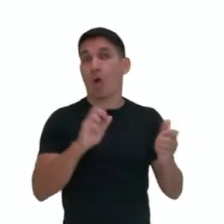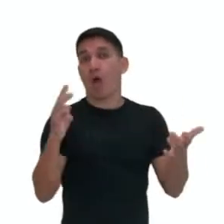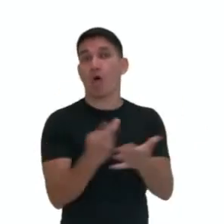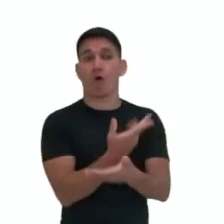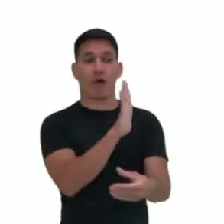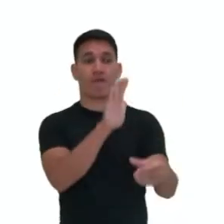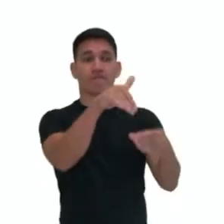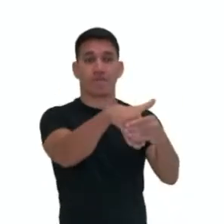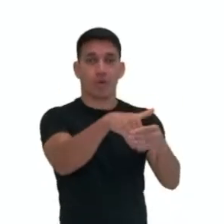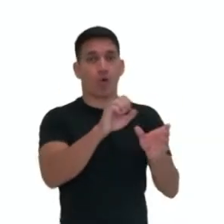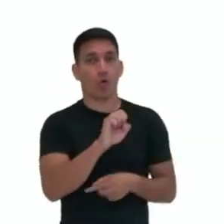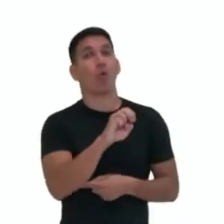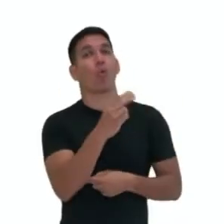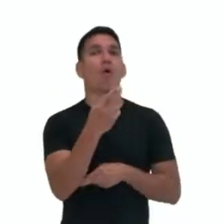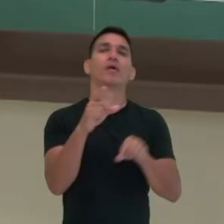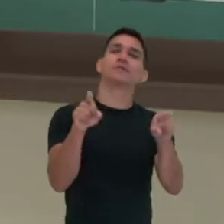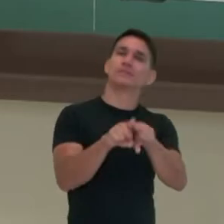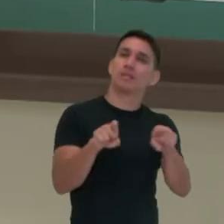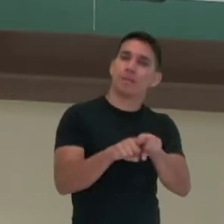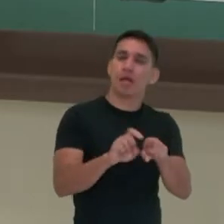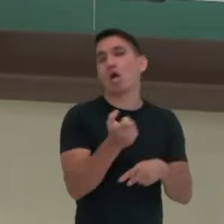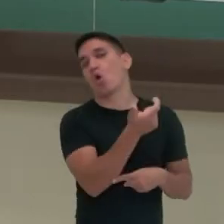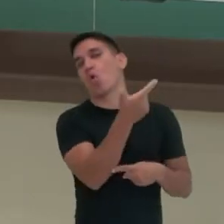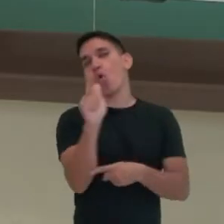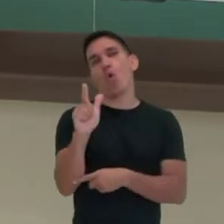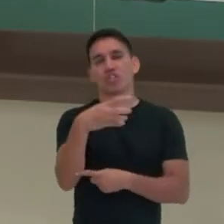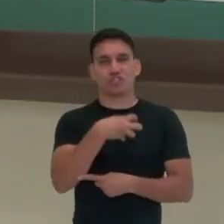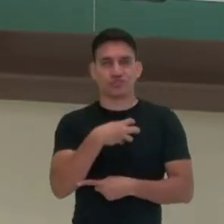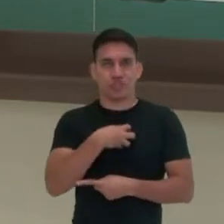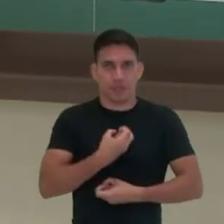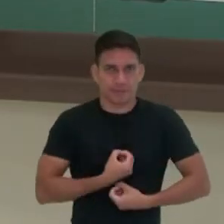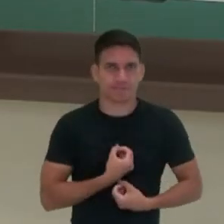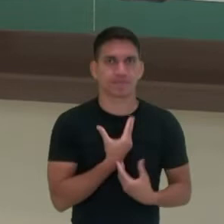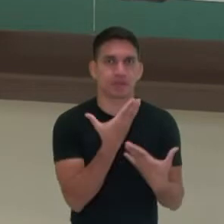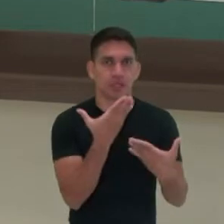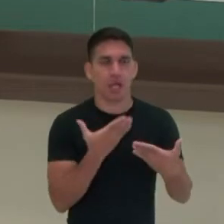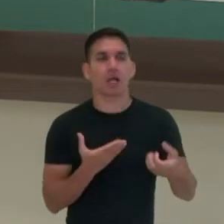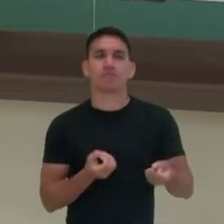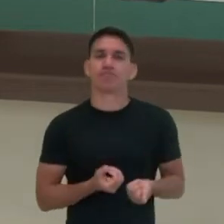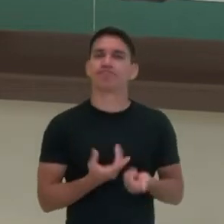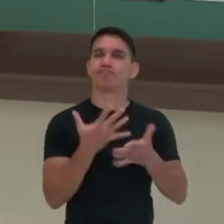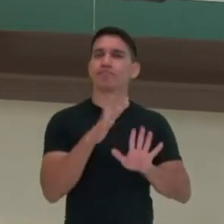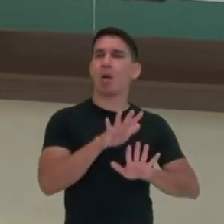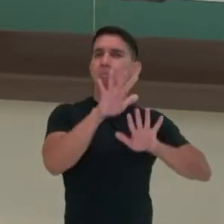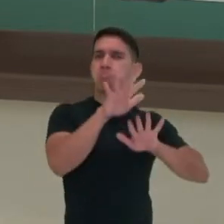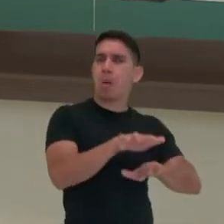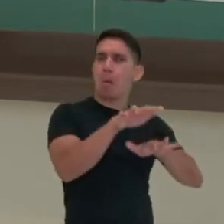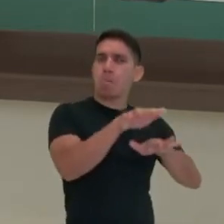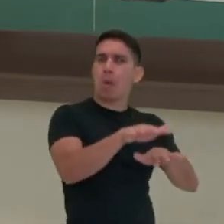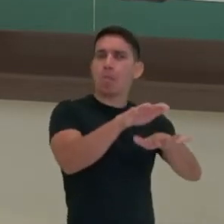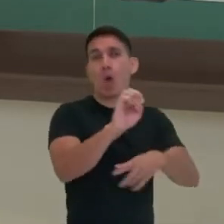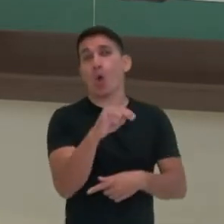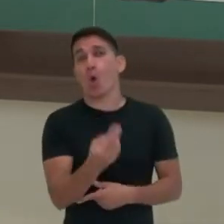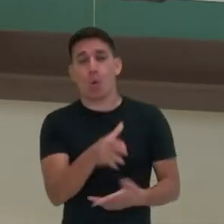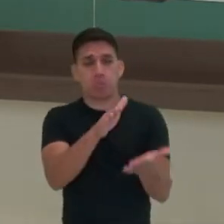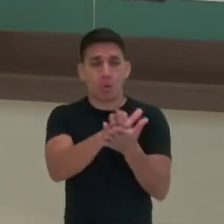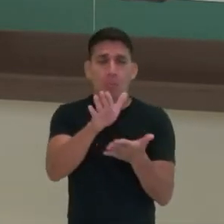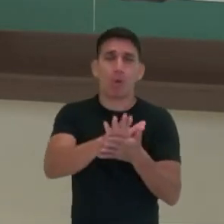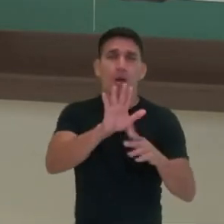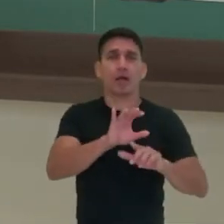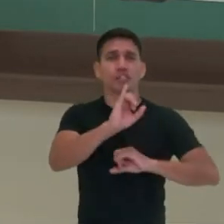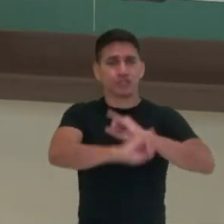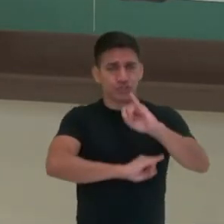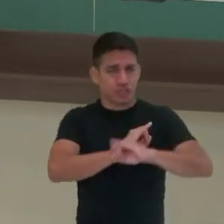voto ou também através de outras expressões de participação, uma manifestação, uma publicação na internet,